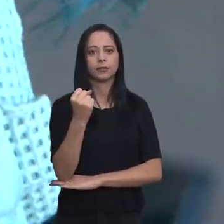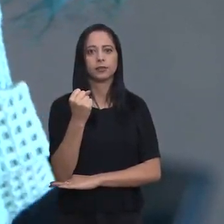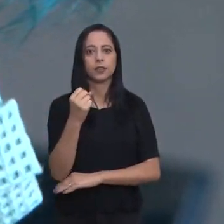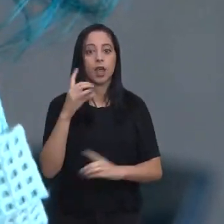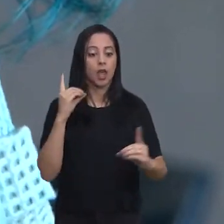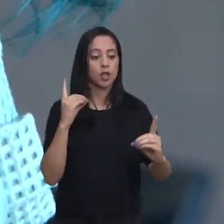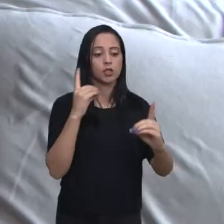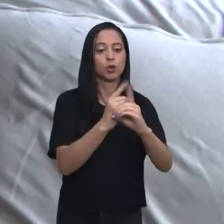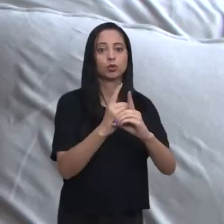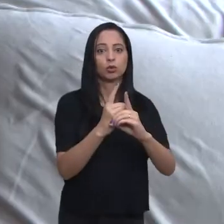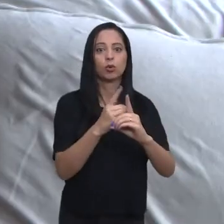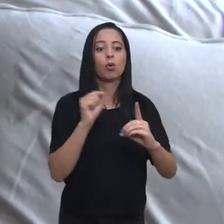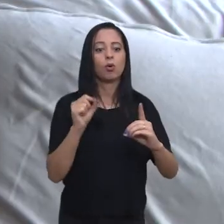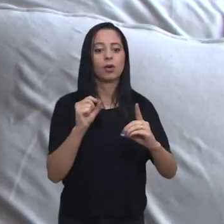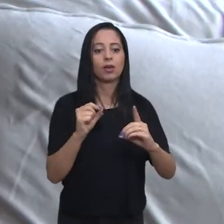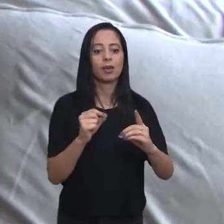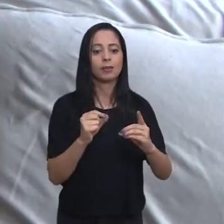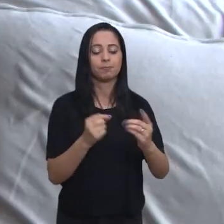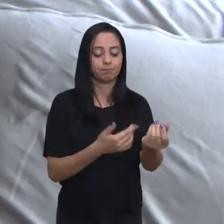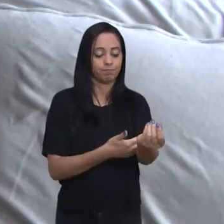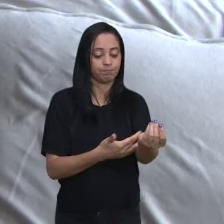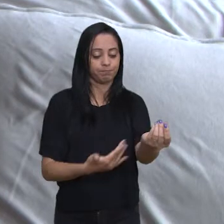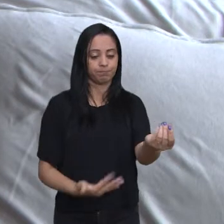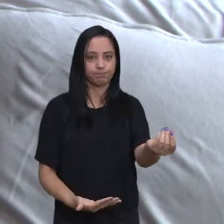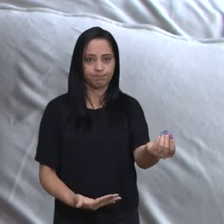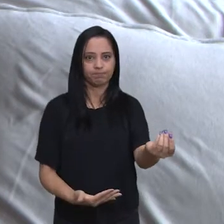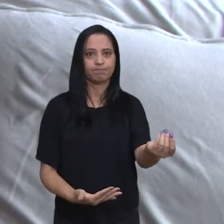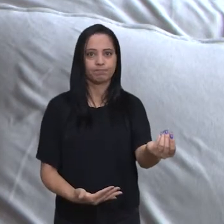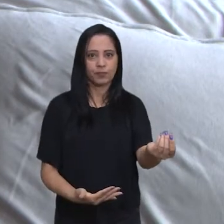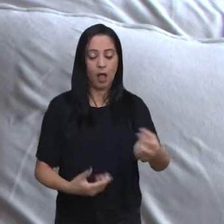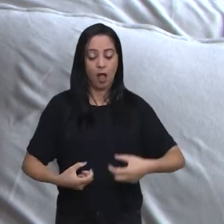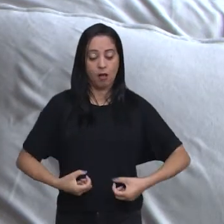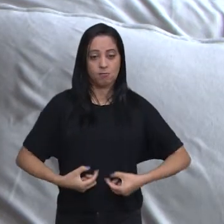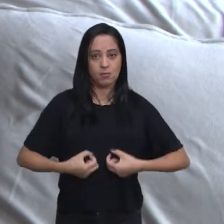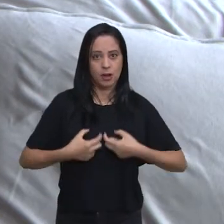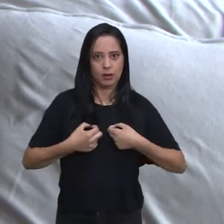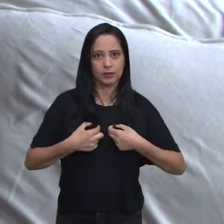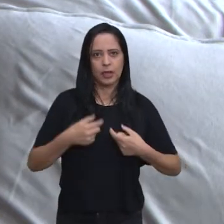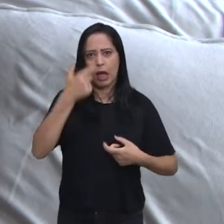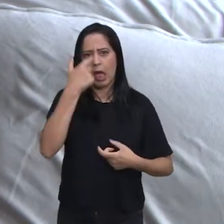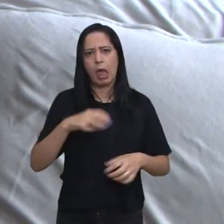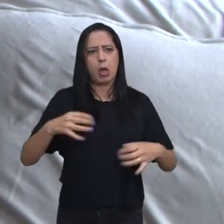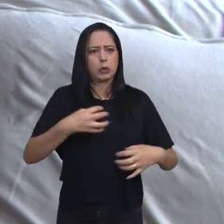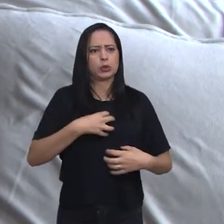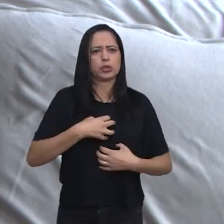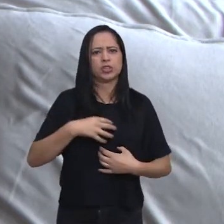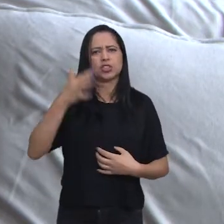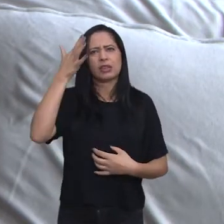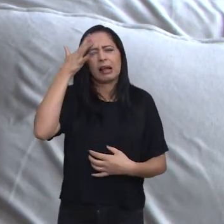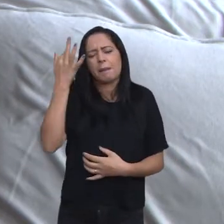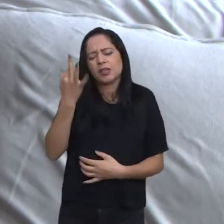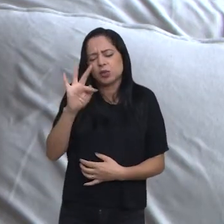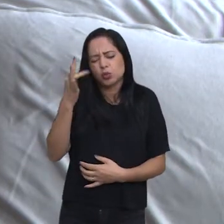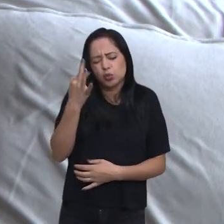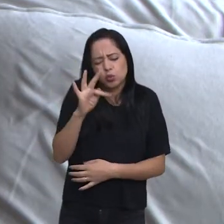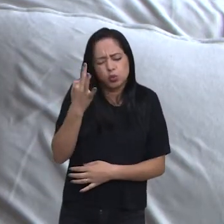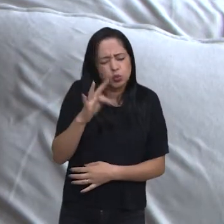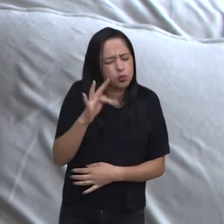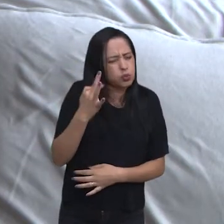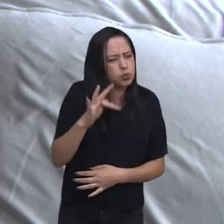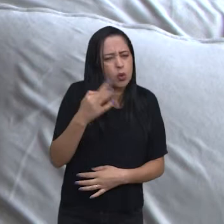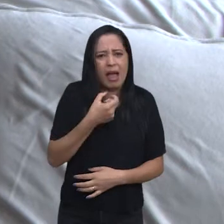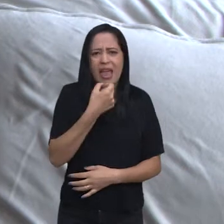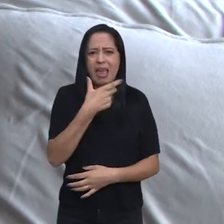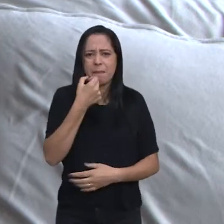leucemia aguda. Eu estava muito anêmica e isso dava muita dor de cabeça, uma enxaqueca absurda que não passava com